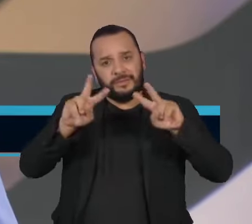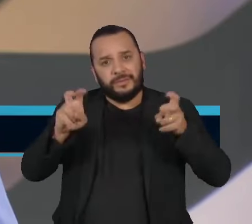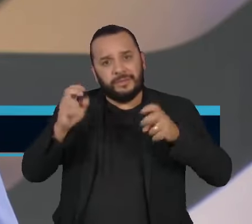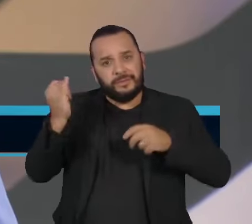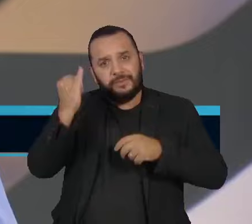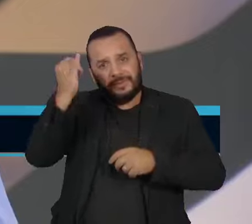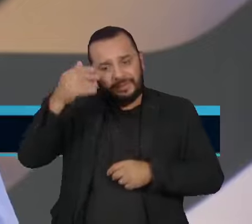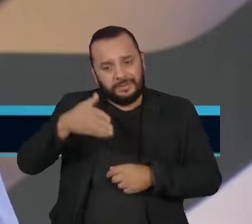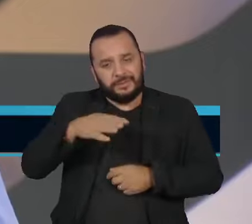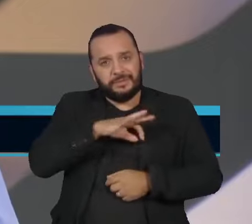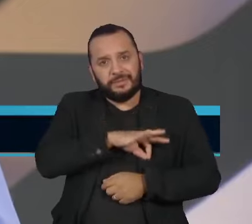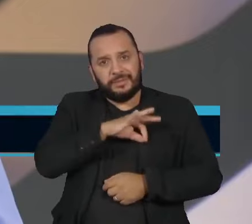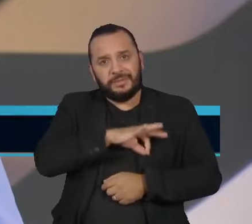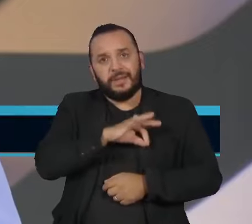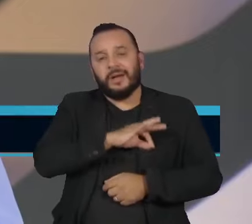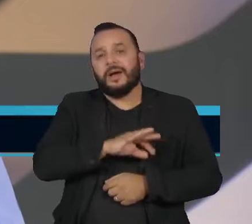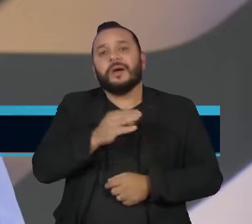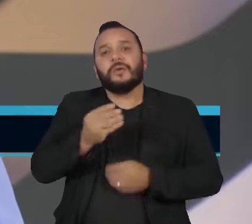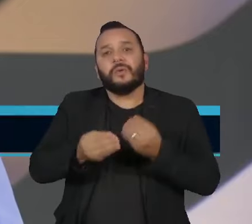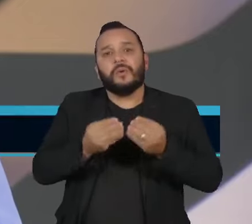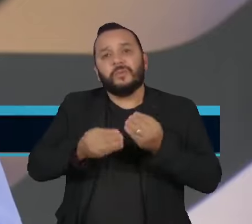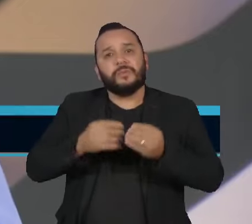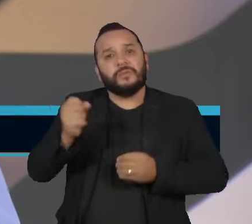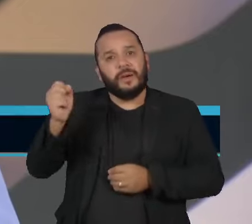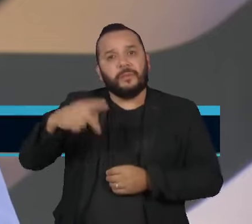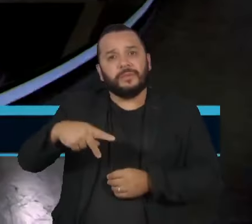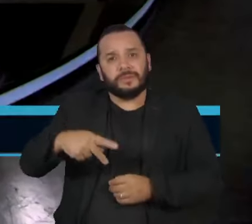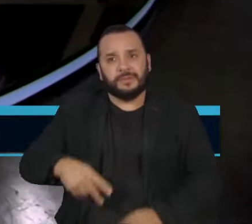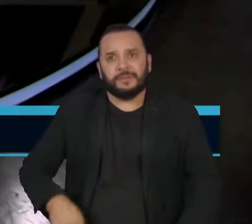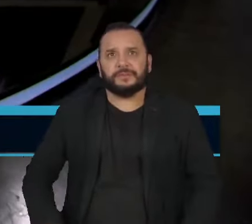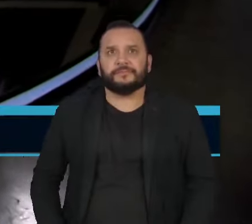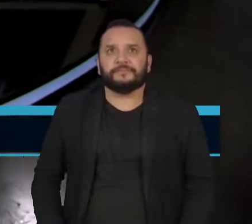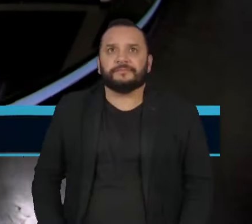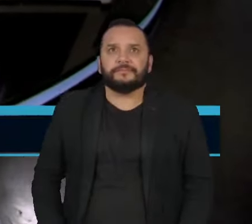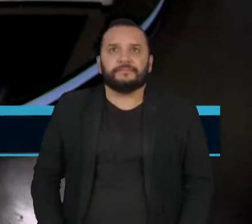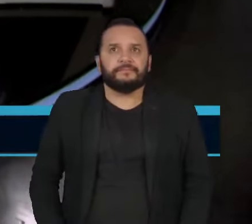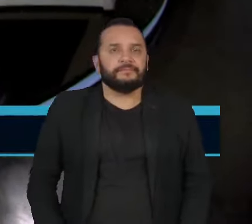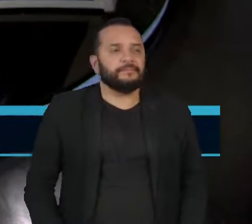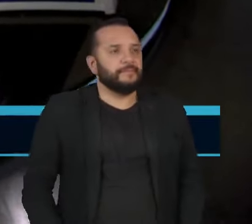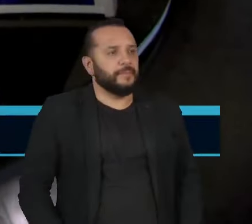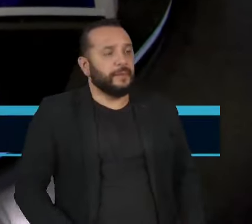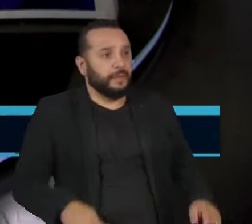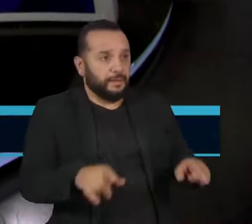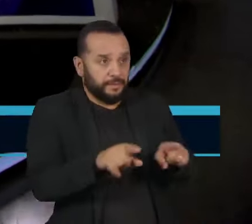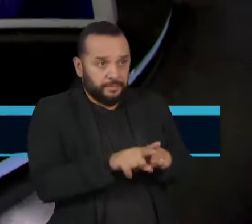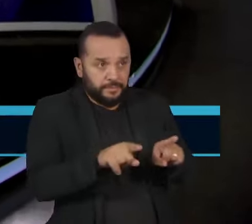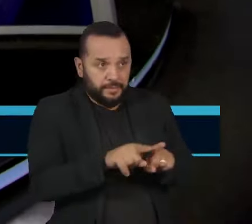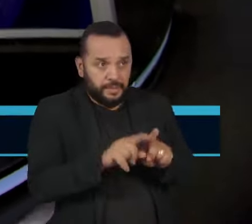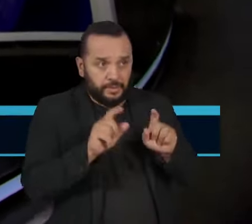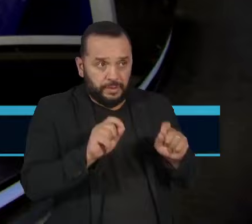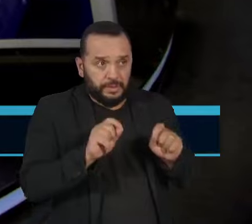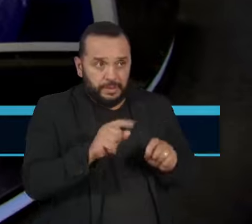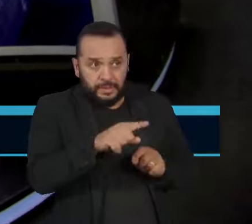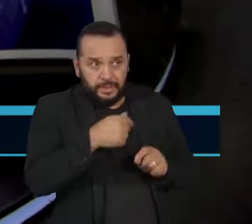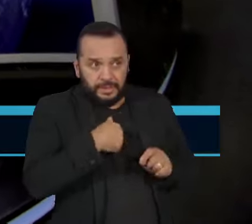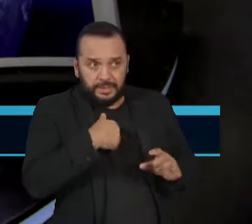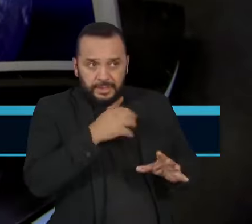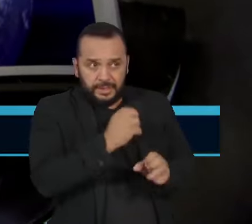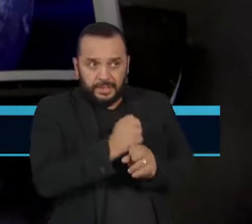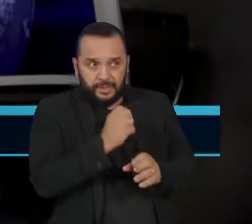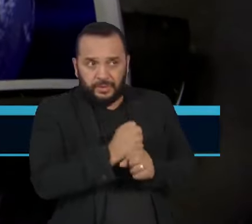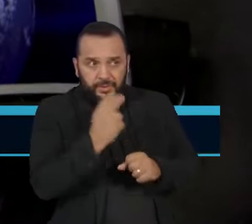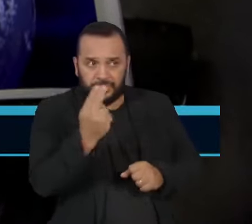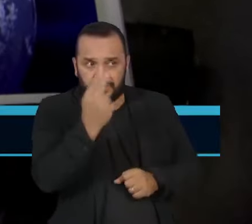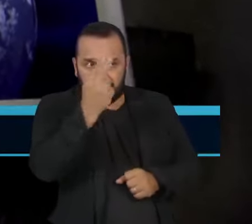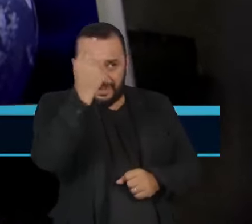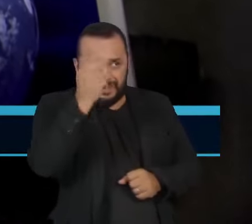o salário do aposentado. Juliana, o que a gente mais escuta é essa conta não fecha.